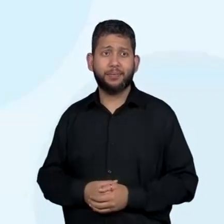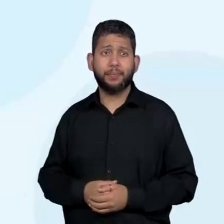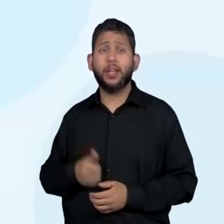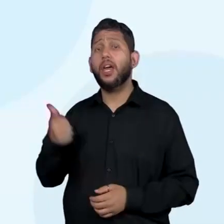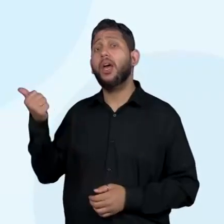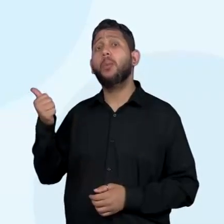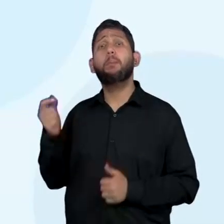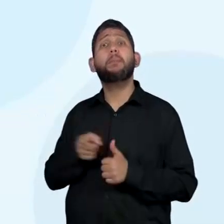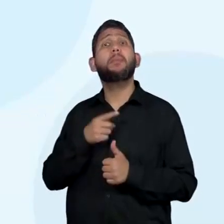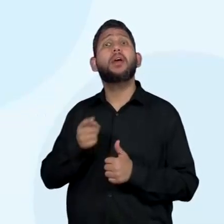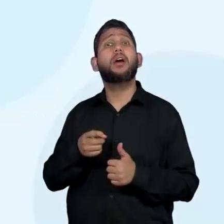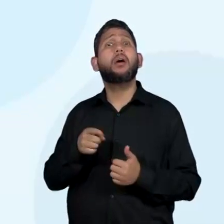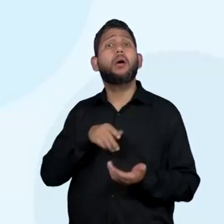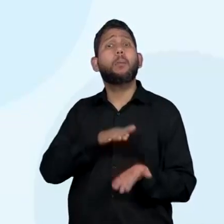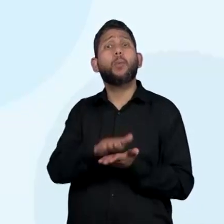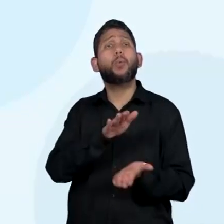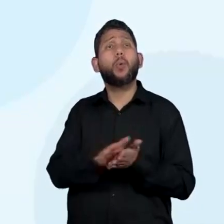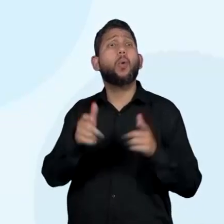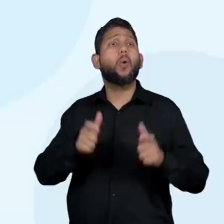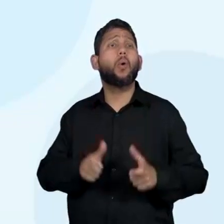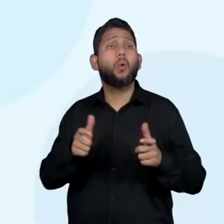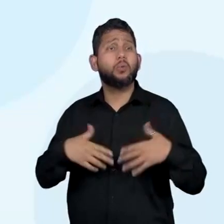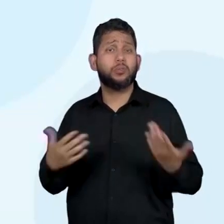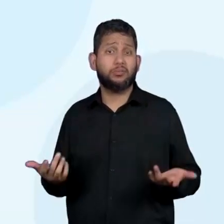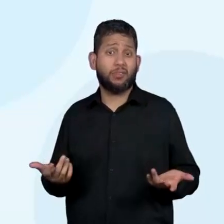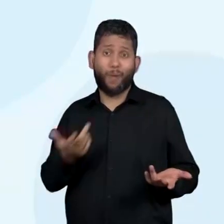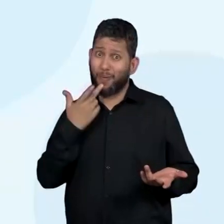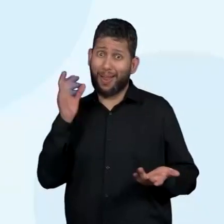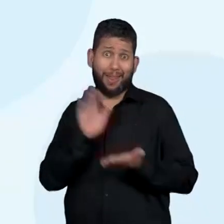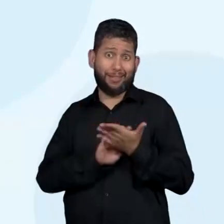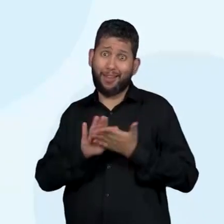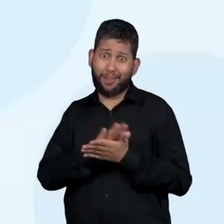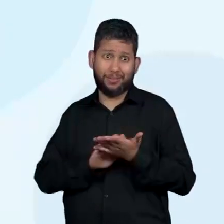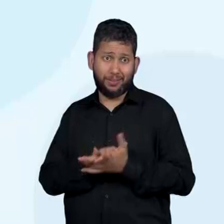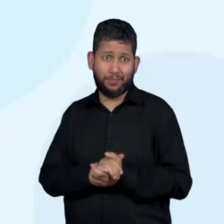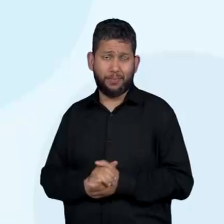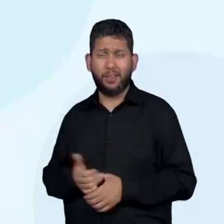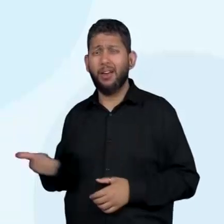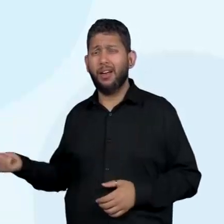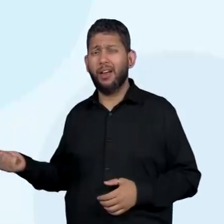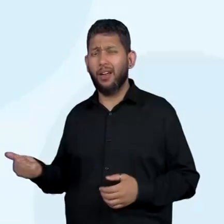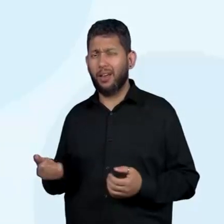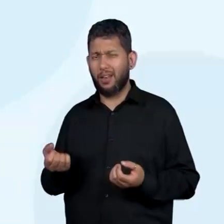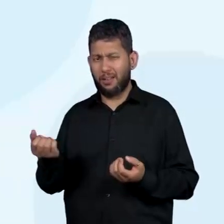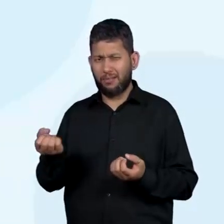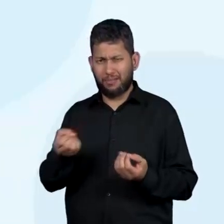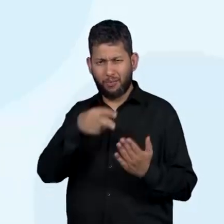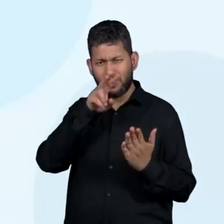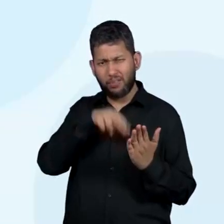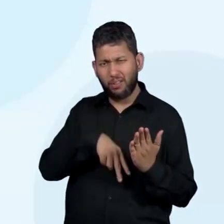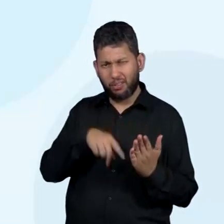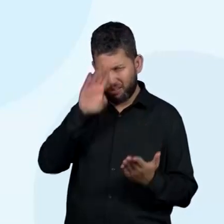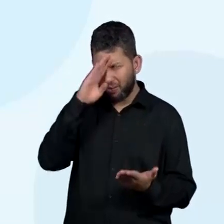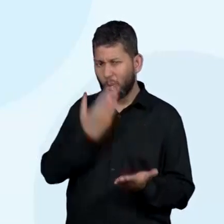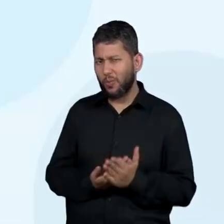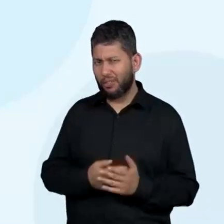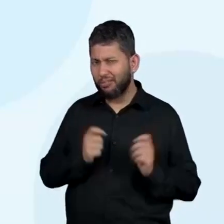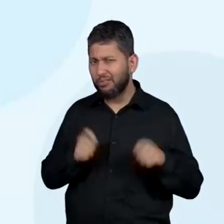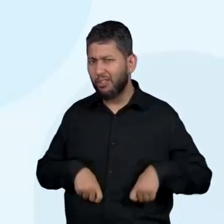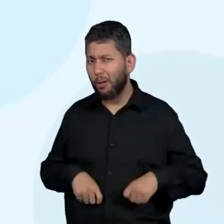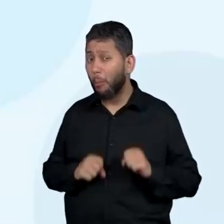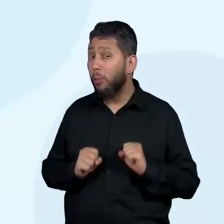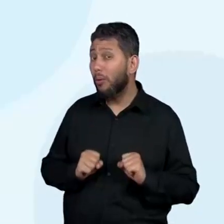Não tem fonte. E, por último, essa informação é confiável? Por quê? Eu fiz as